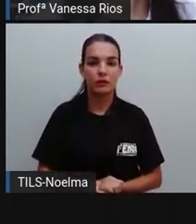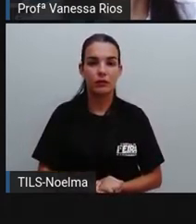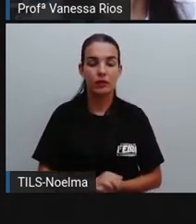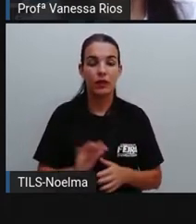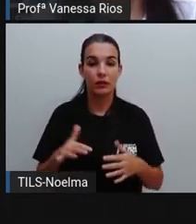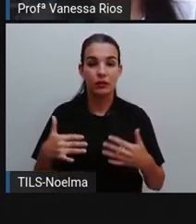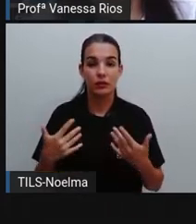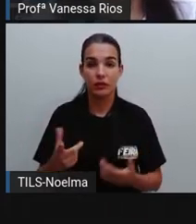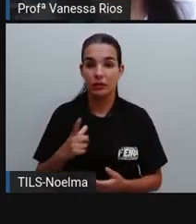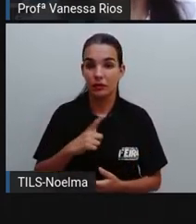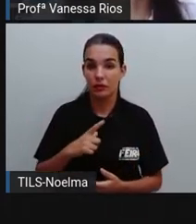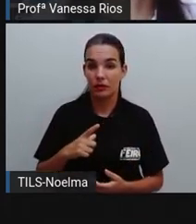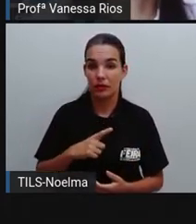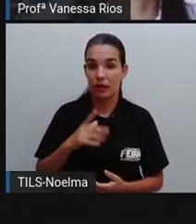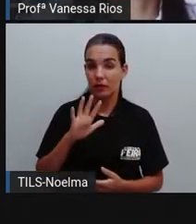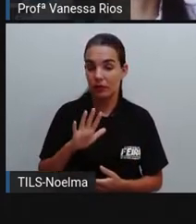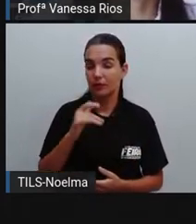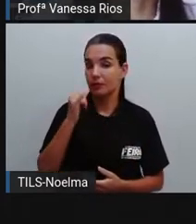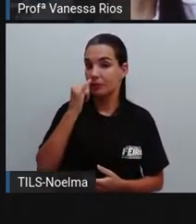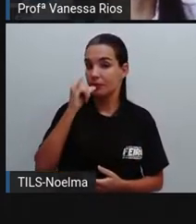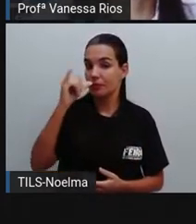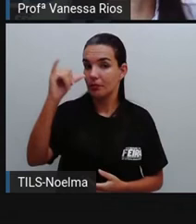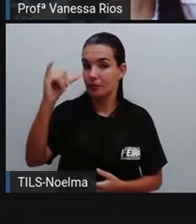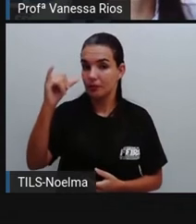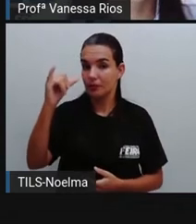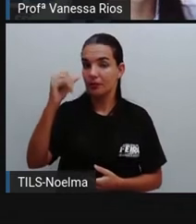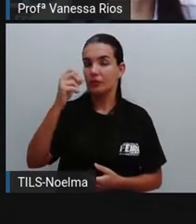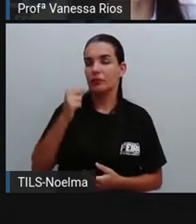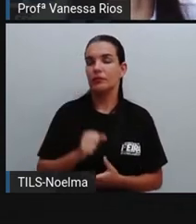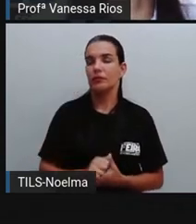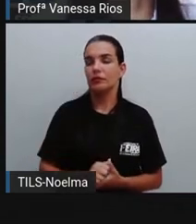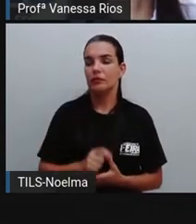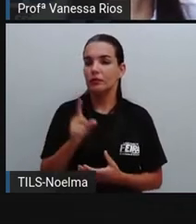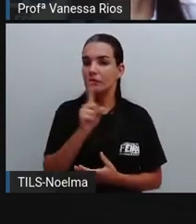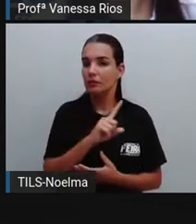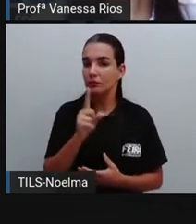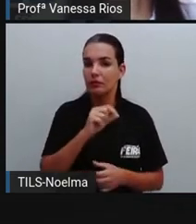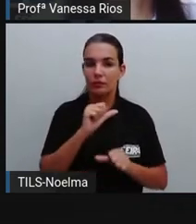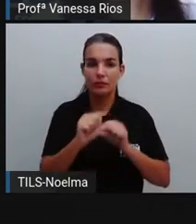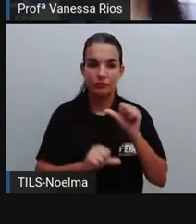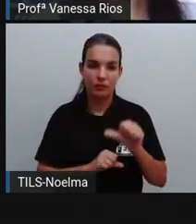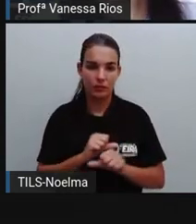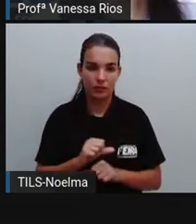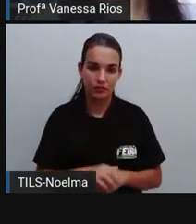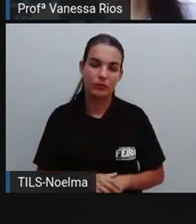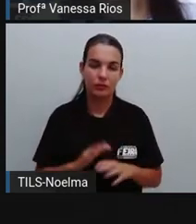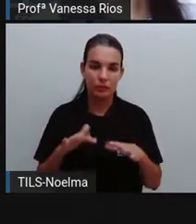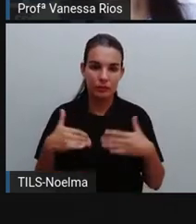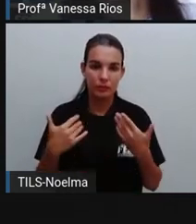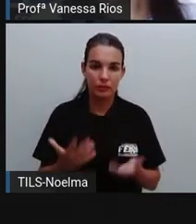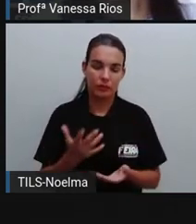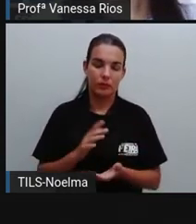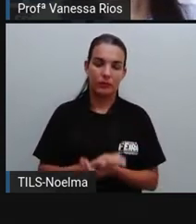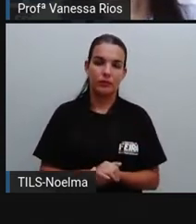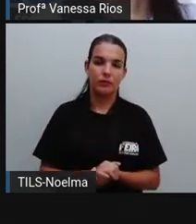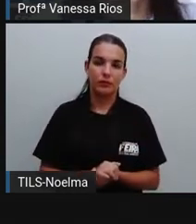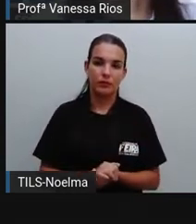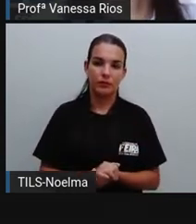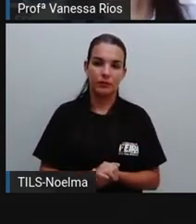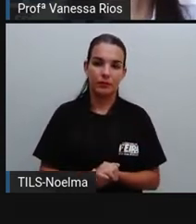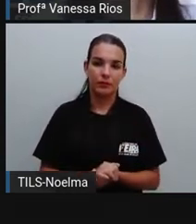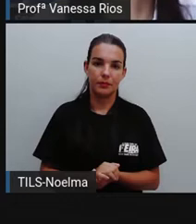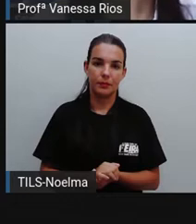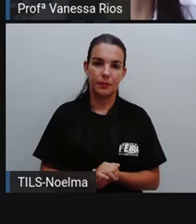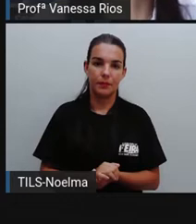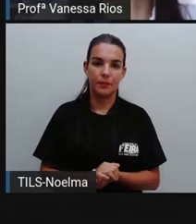Então existem fontes de energia não renováveis. Essas fontes de energia não renováveis, né? São